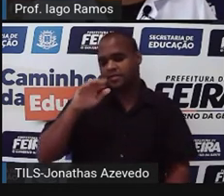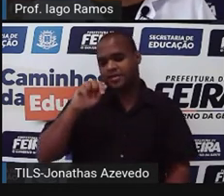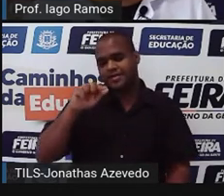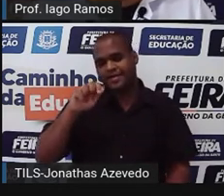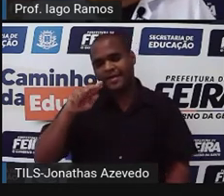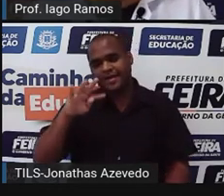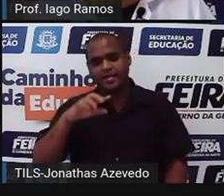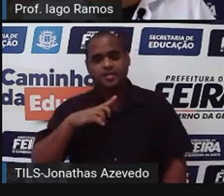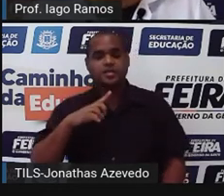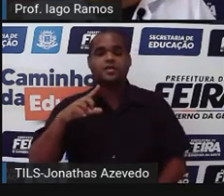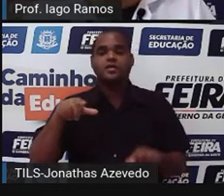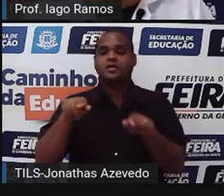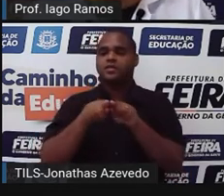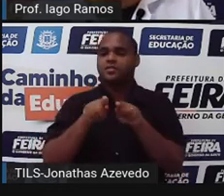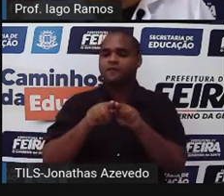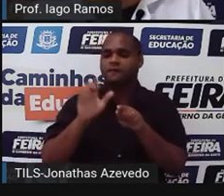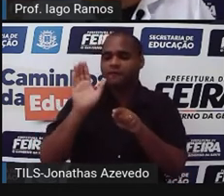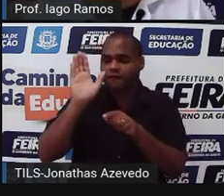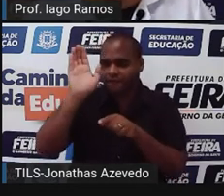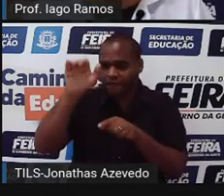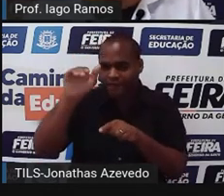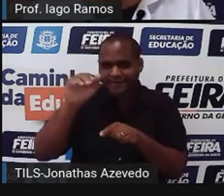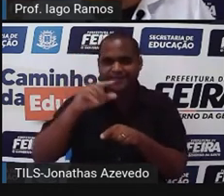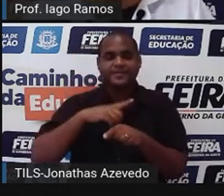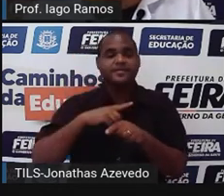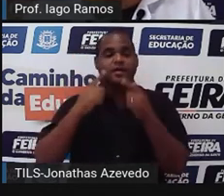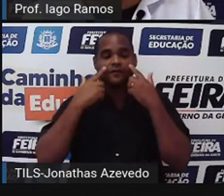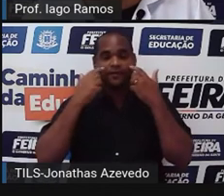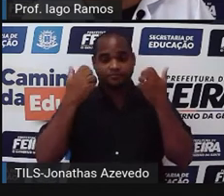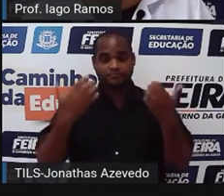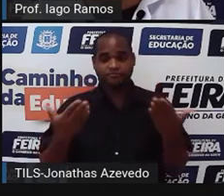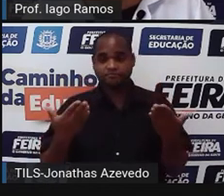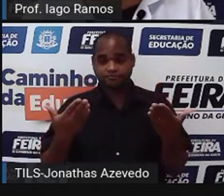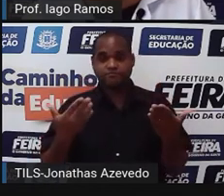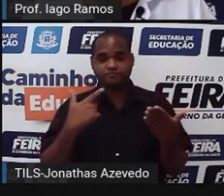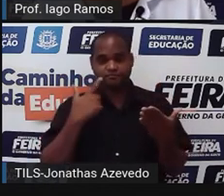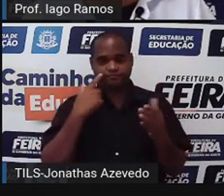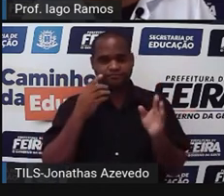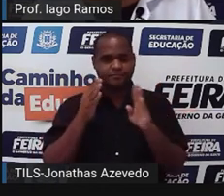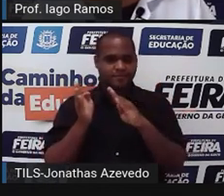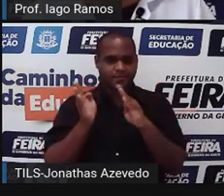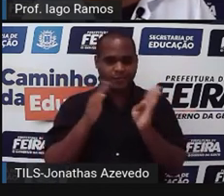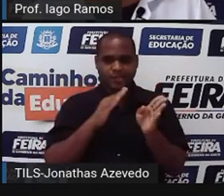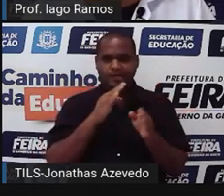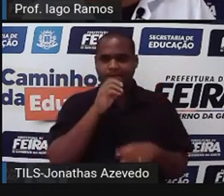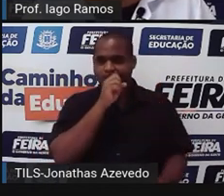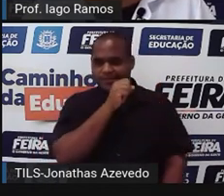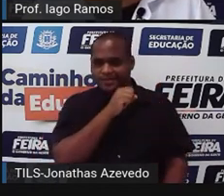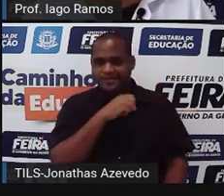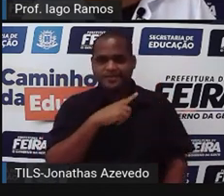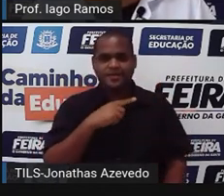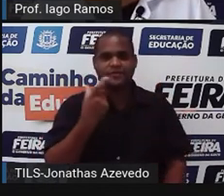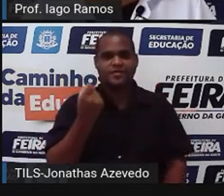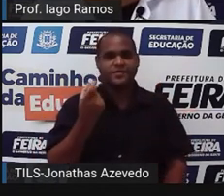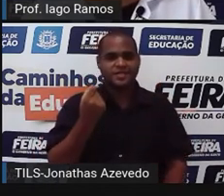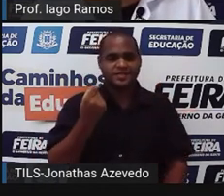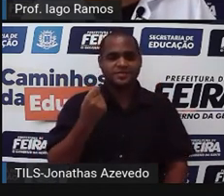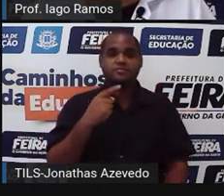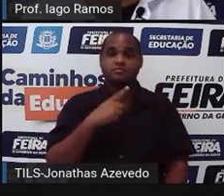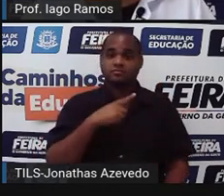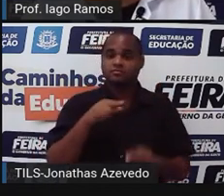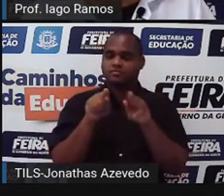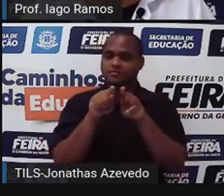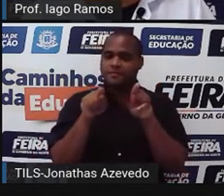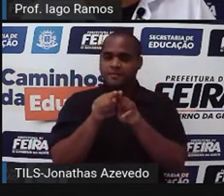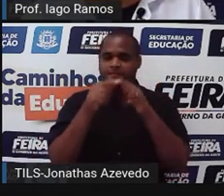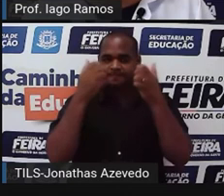de vôlei. Tá bom? Então eu vou dar uma adiantadazinha aqui pra aparecer logo, tá? Beleza, ó lá, os vinte. E aqui